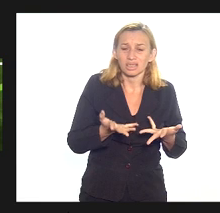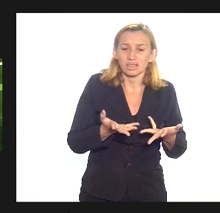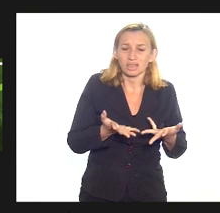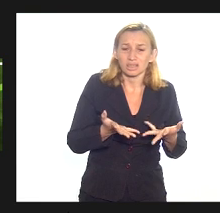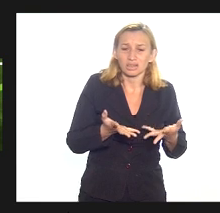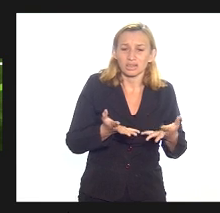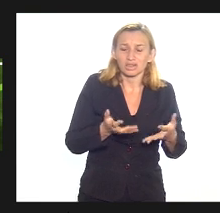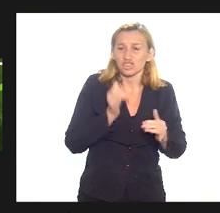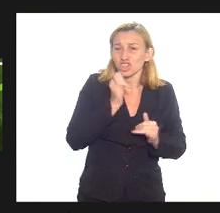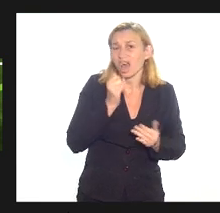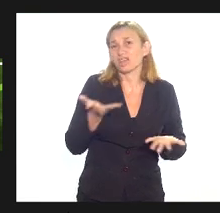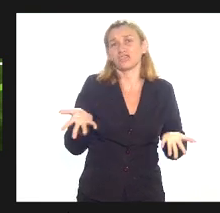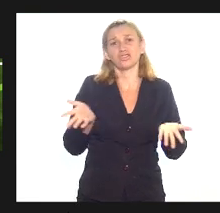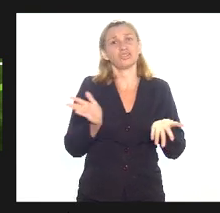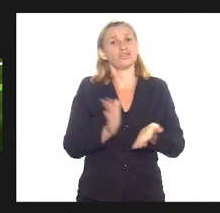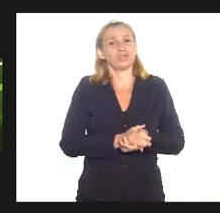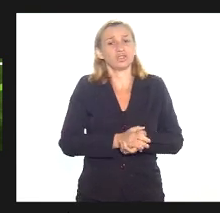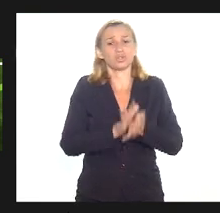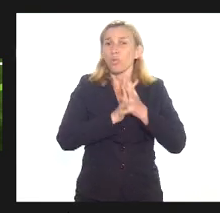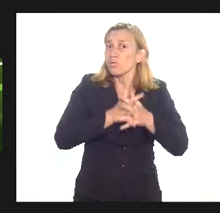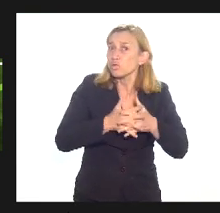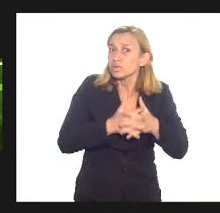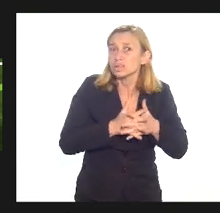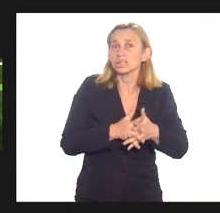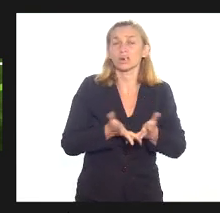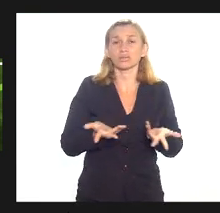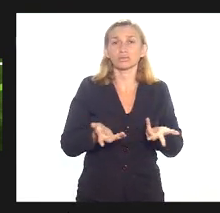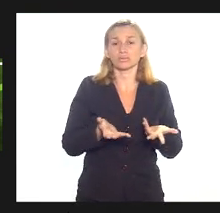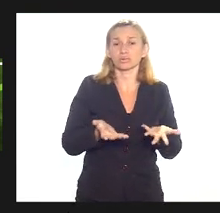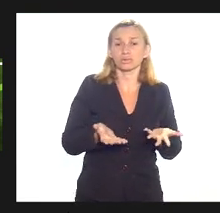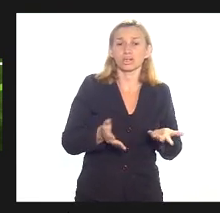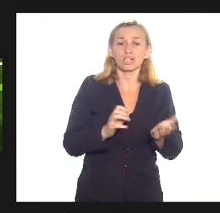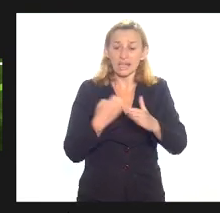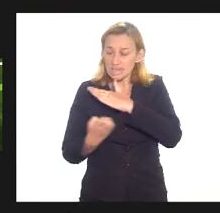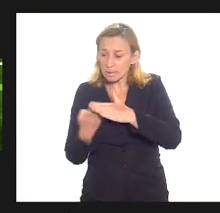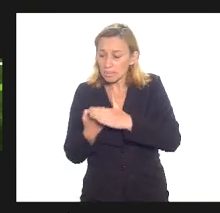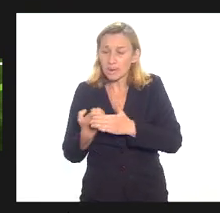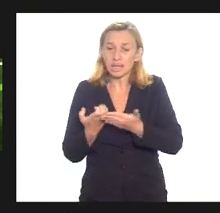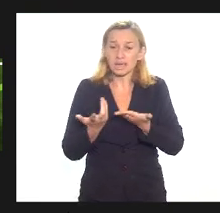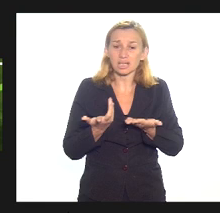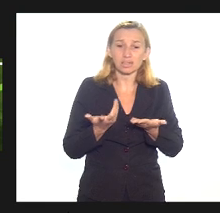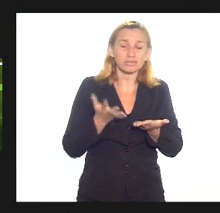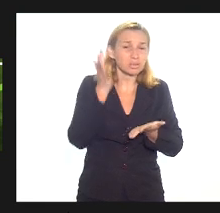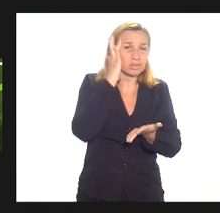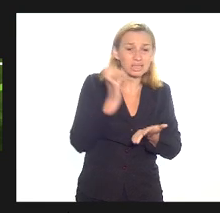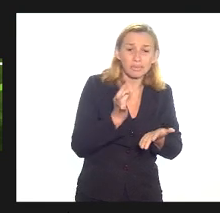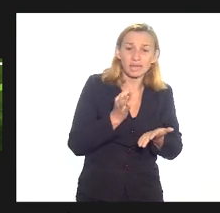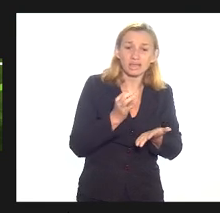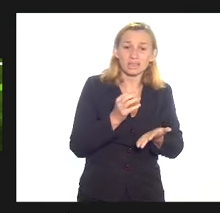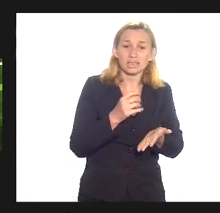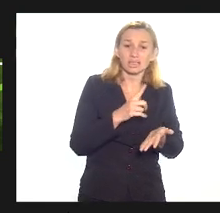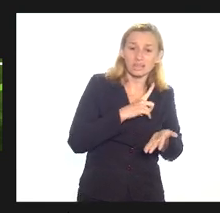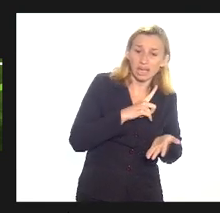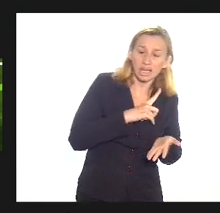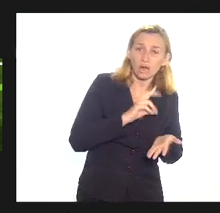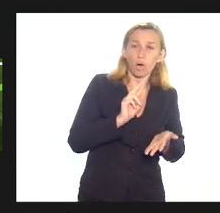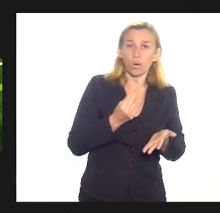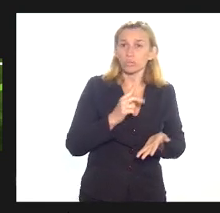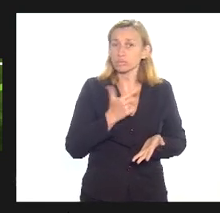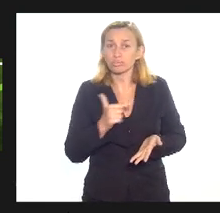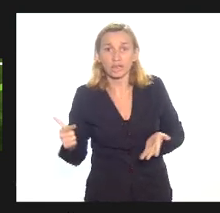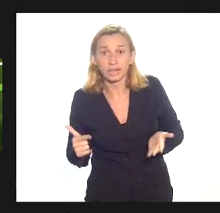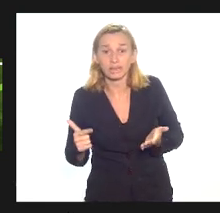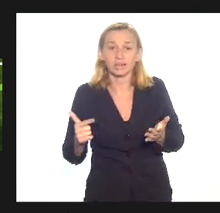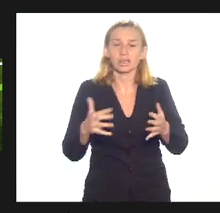narrativas e e as empresas acabam não sabendo se vai ter e isso é óbvio que caso tenha vai